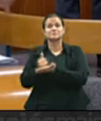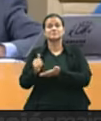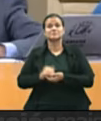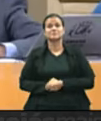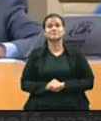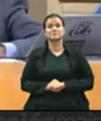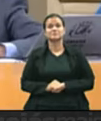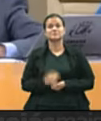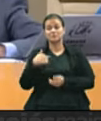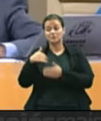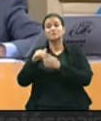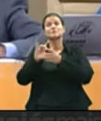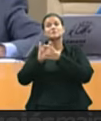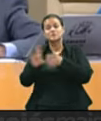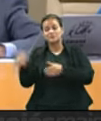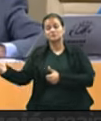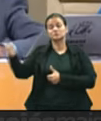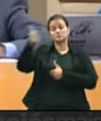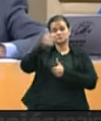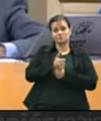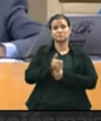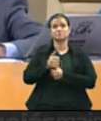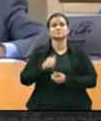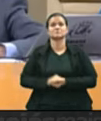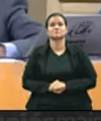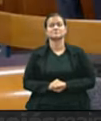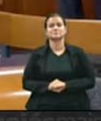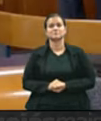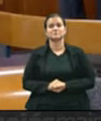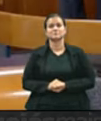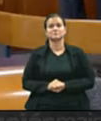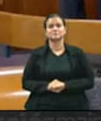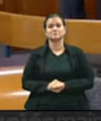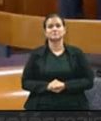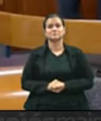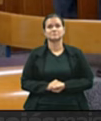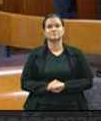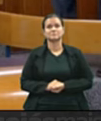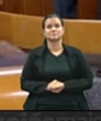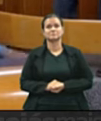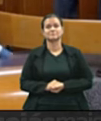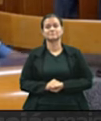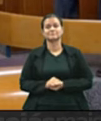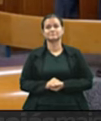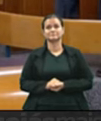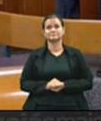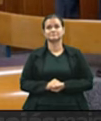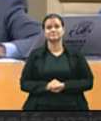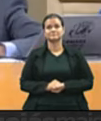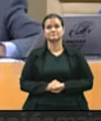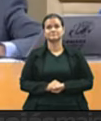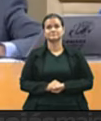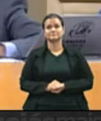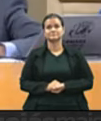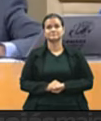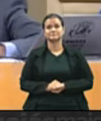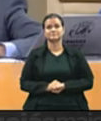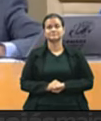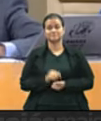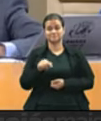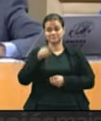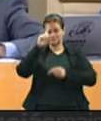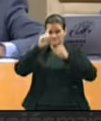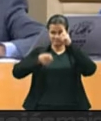Vereador, então o senhor desça para eu passar para os demais. O senhor manda a chuva, né? Não manda a chuva, não. Eu